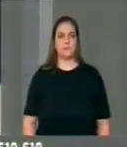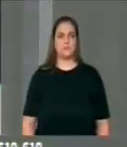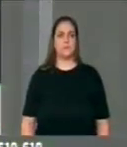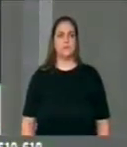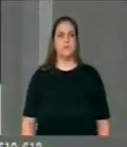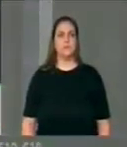obrigado